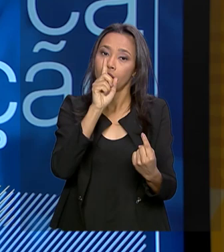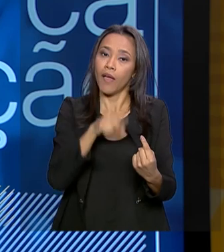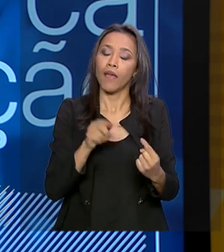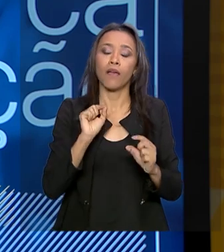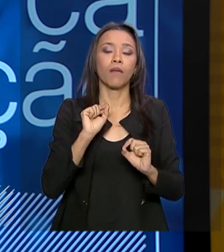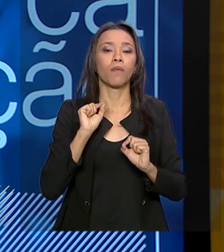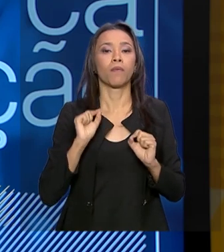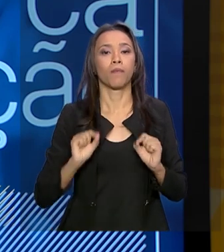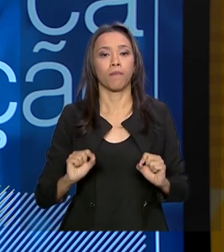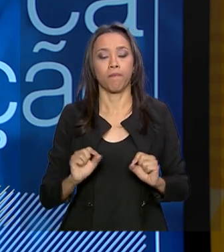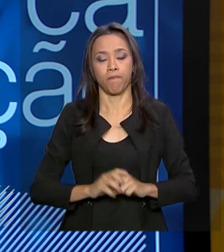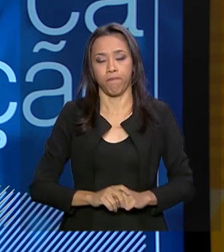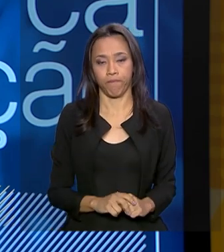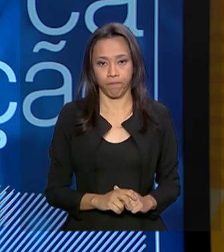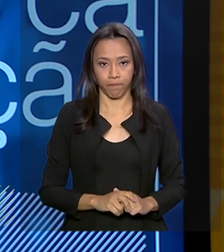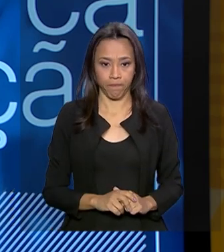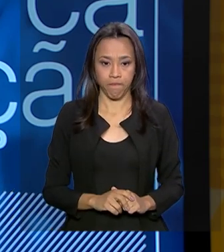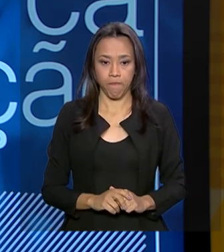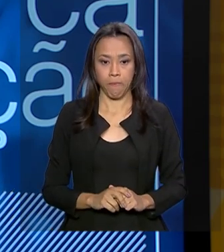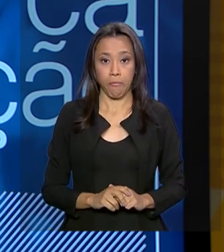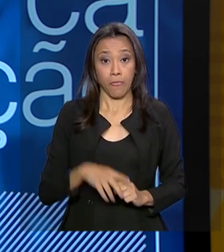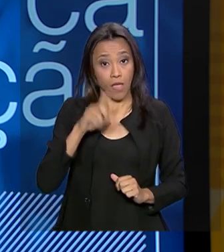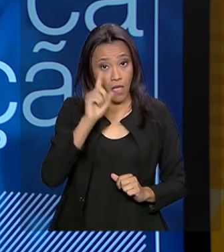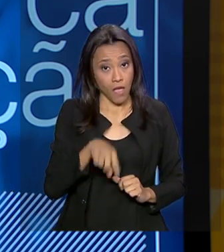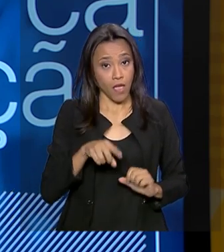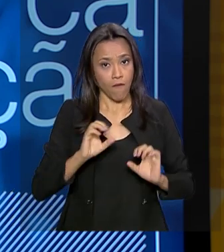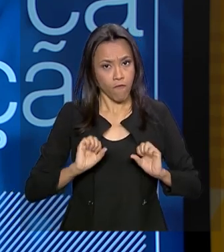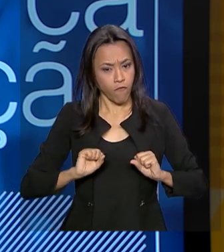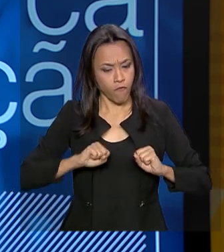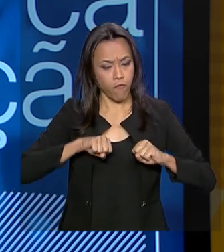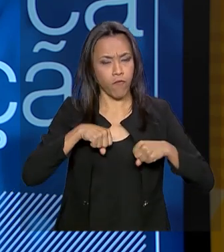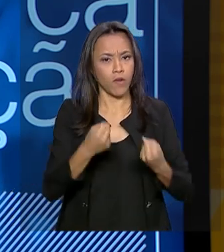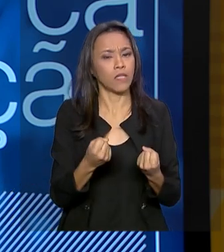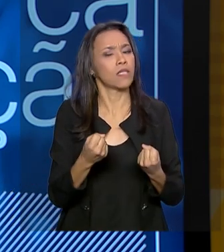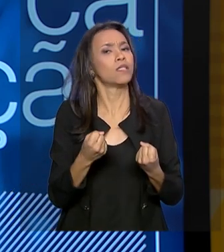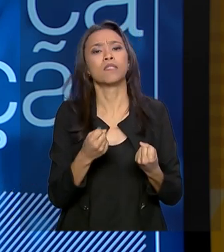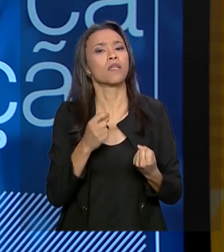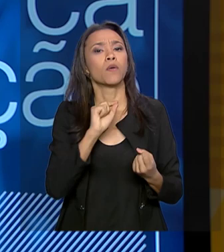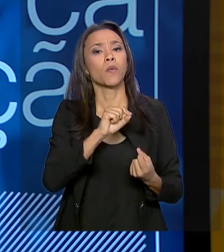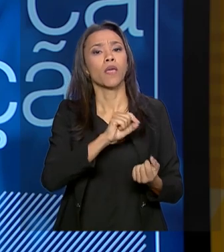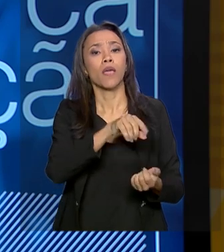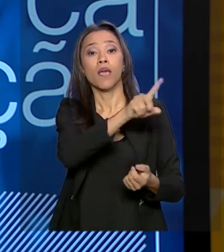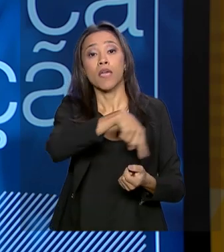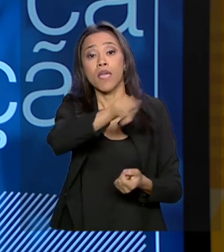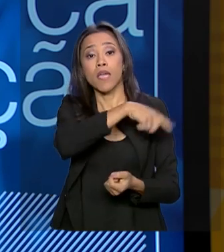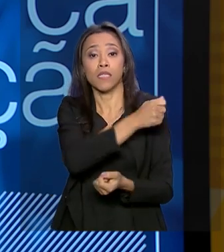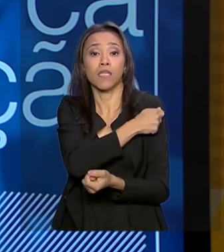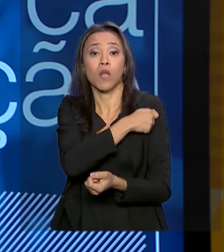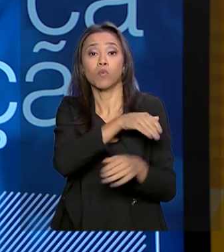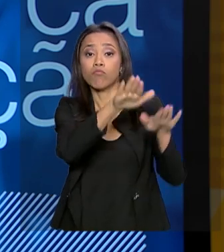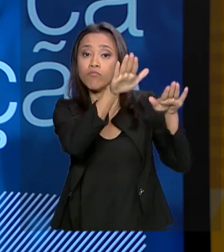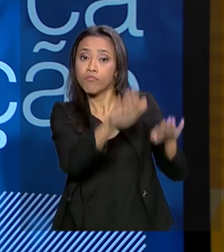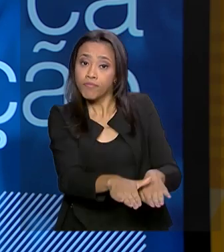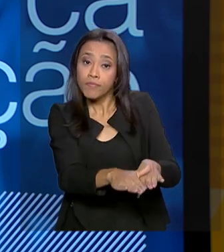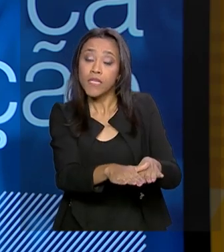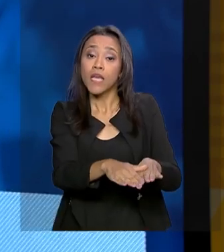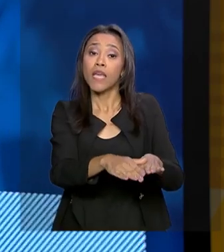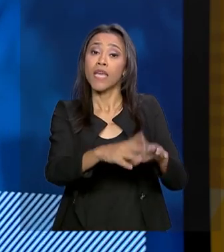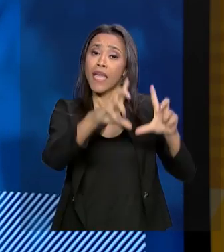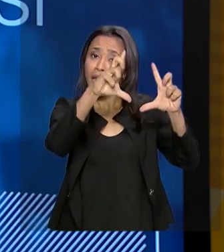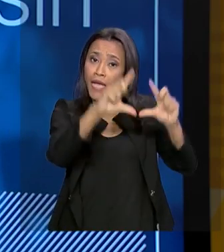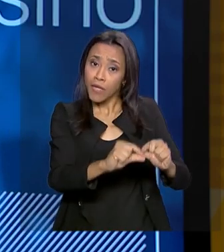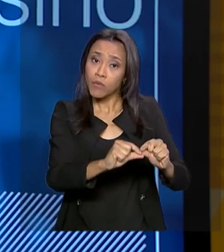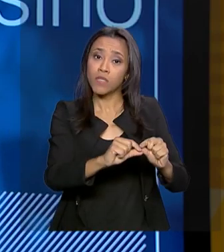toda a agenda de acesso e permanência nas universidades com o objetivo de reduzir a taxa de evasão.